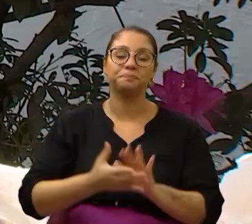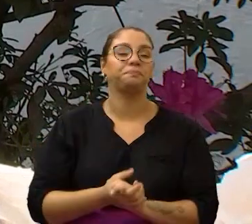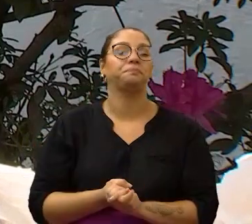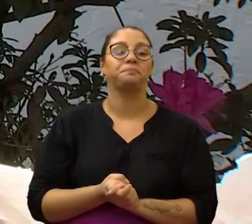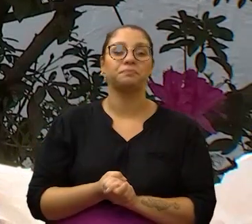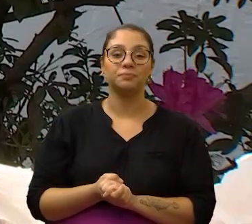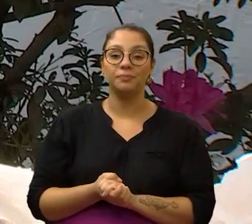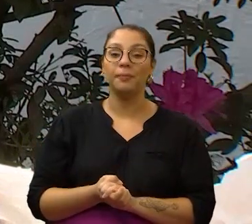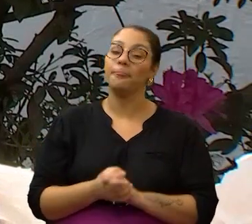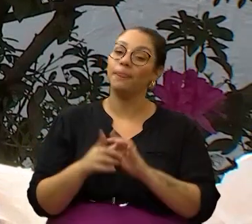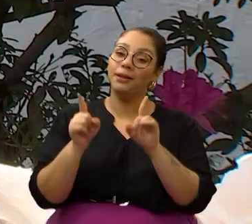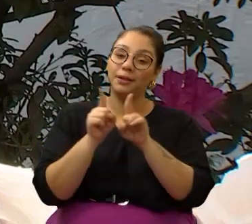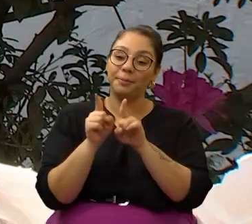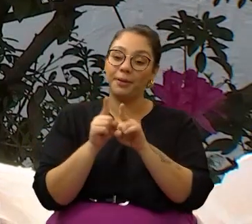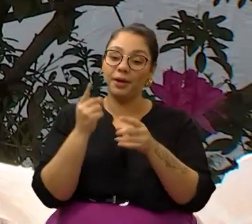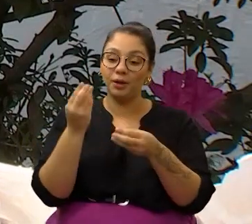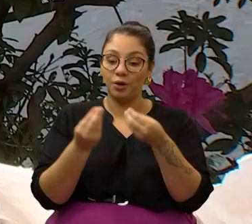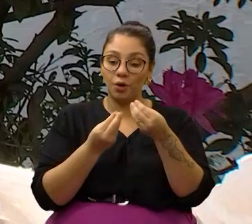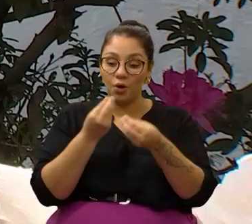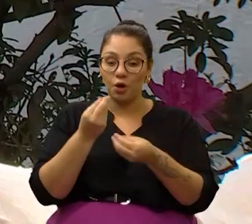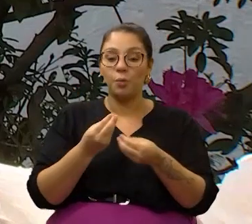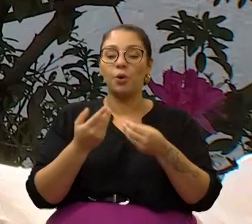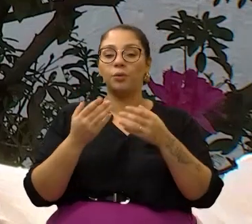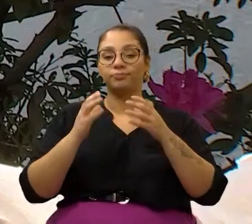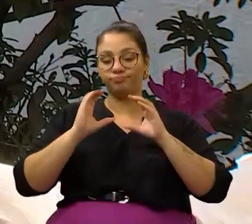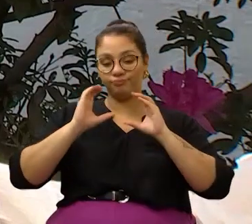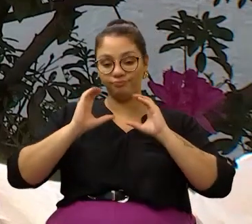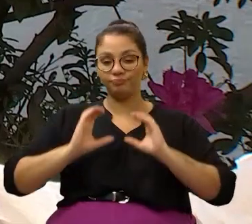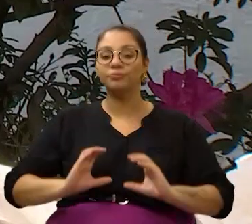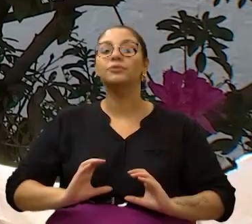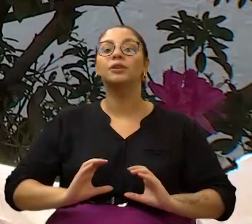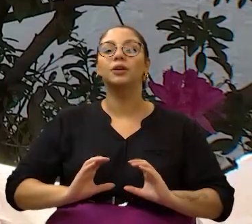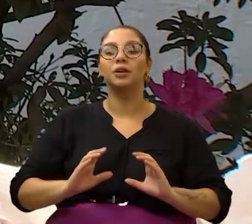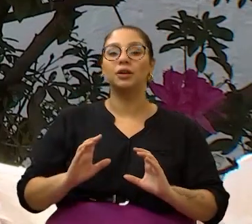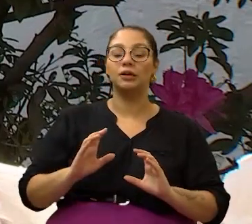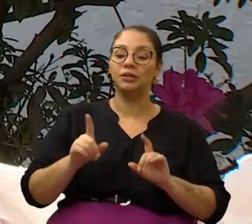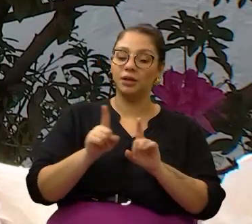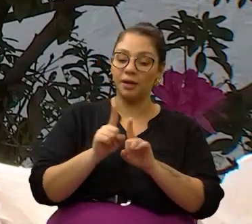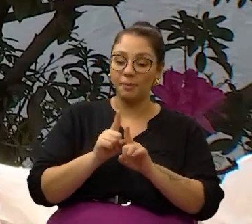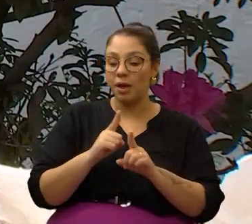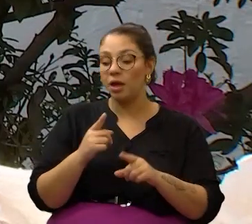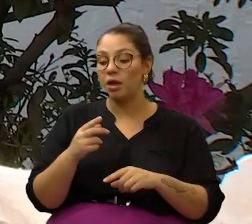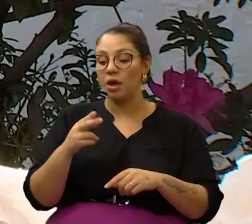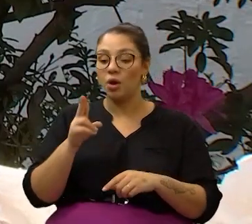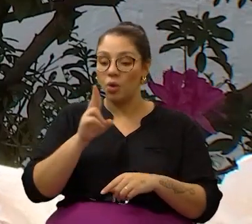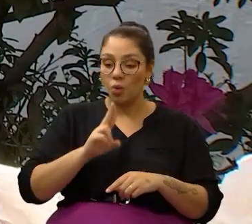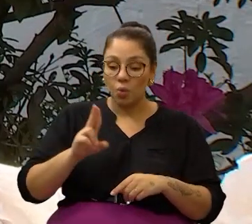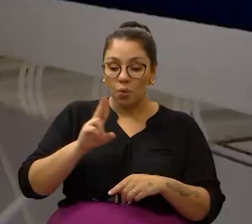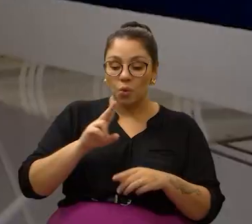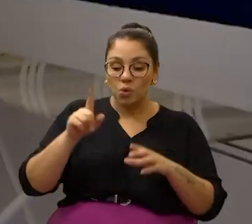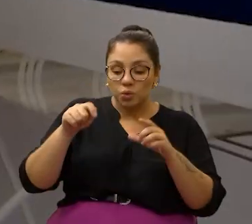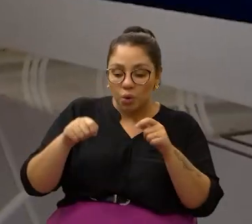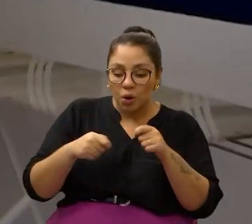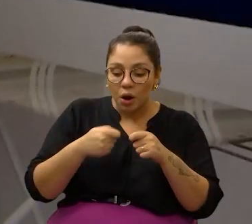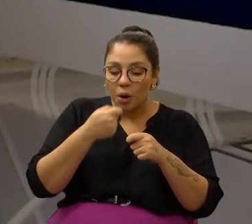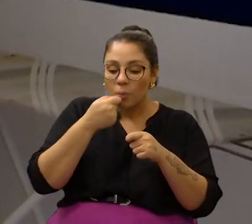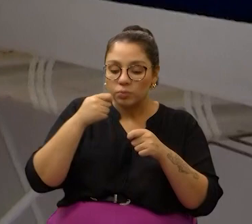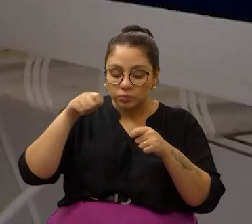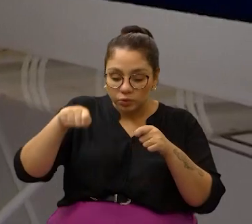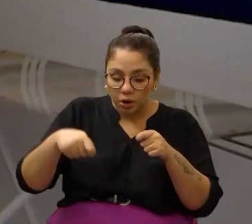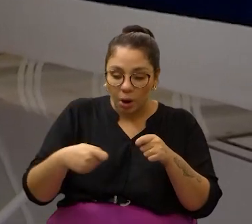a se comportar em relação a como o uso dos talheres, a cozinhar, a